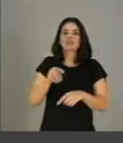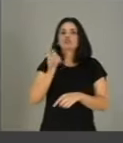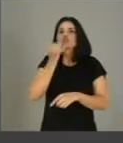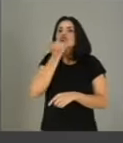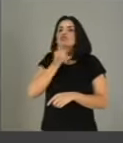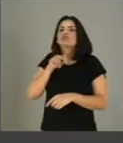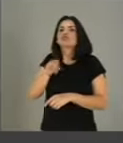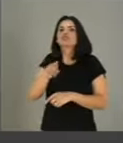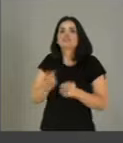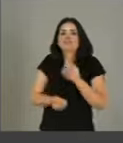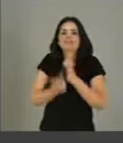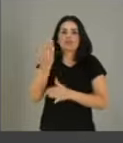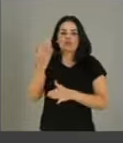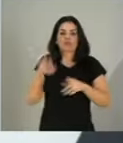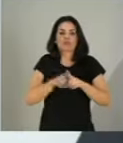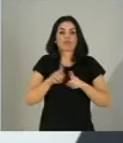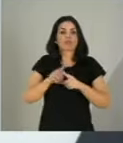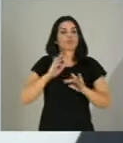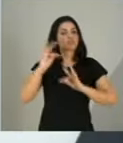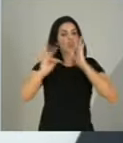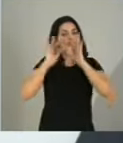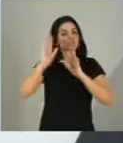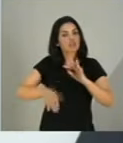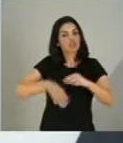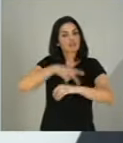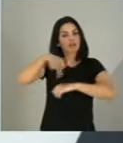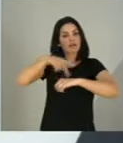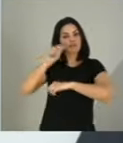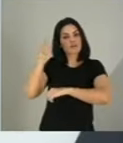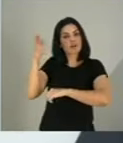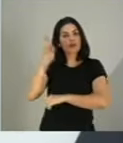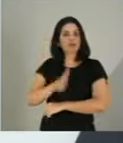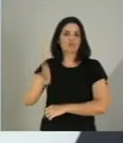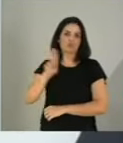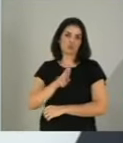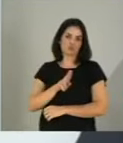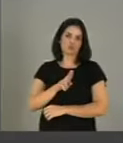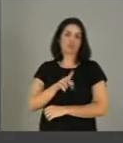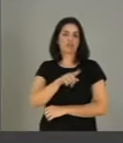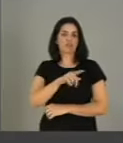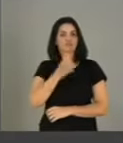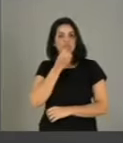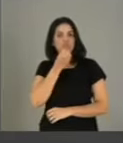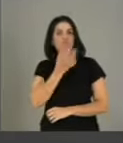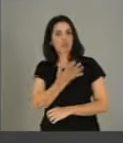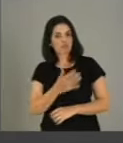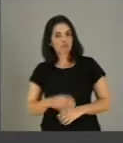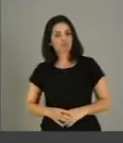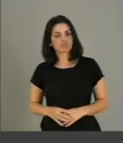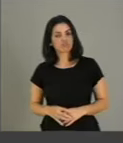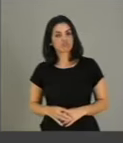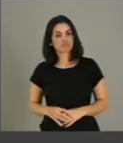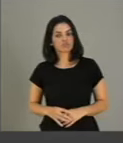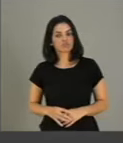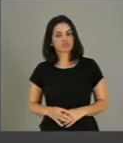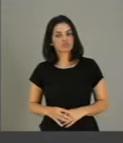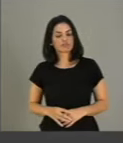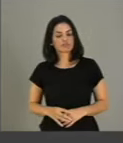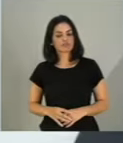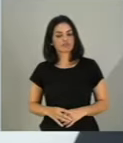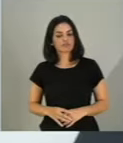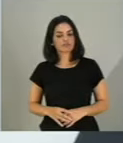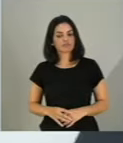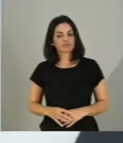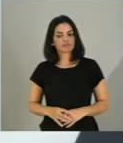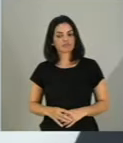utilizada no mundo inteiro que possibilita resultado amplamente eficiente. Termino dizendo, Sr. Presidente, tanto do